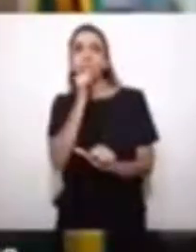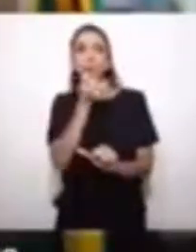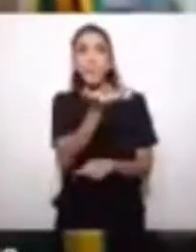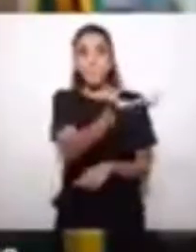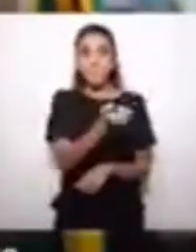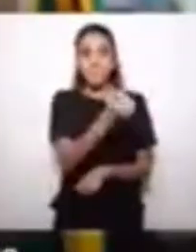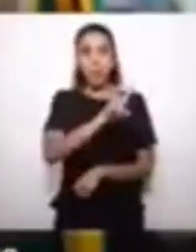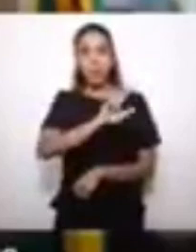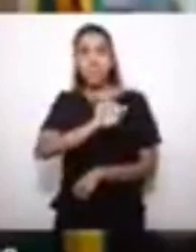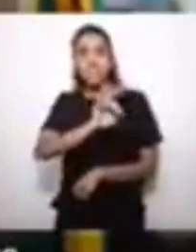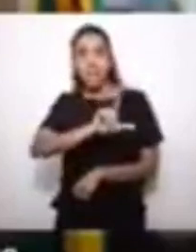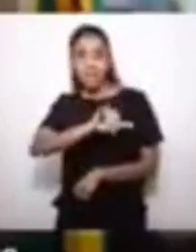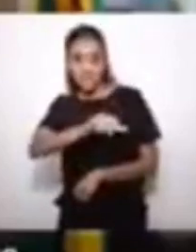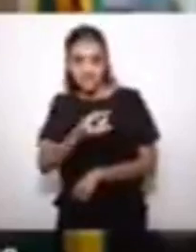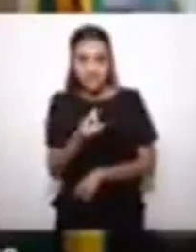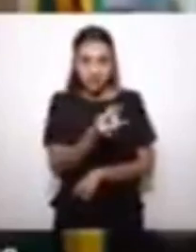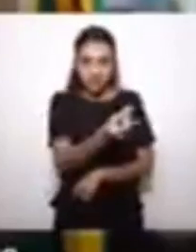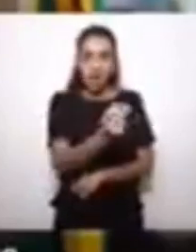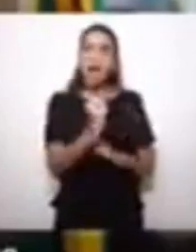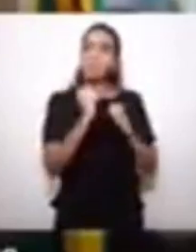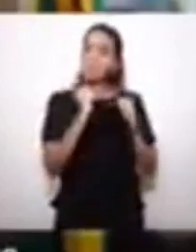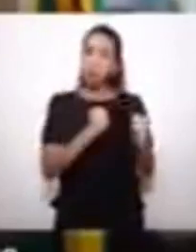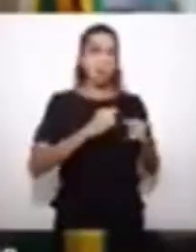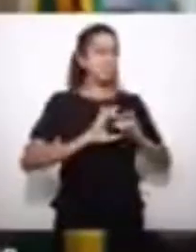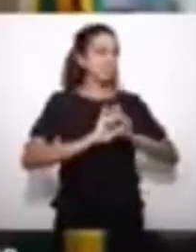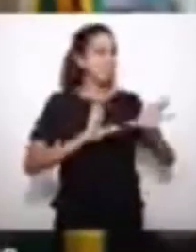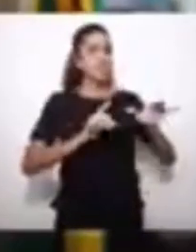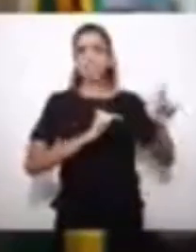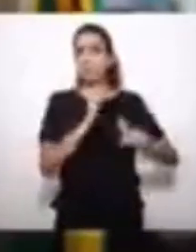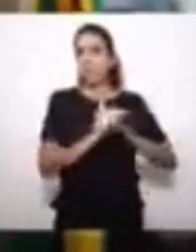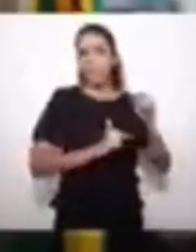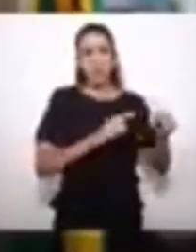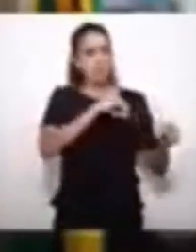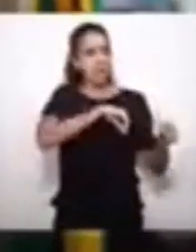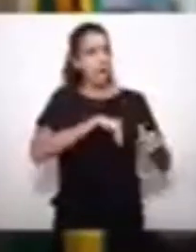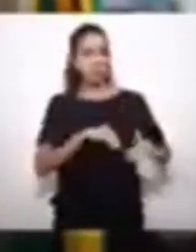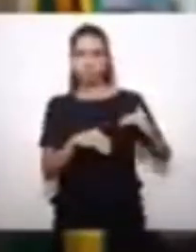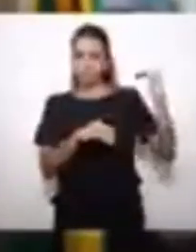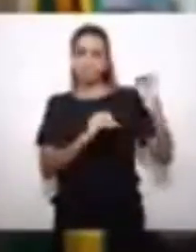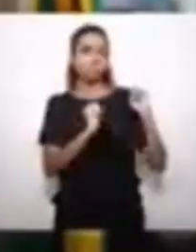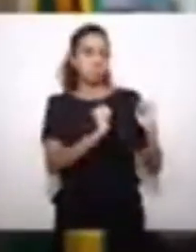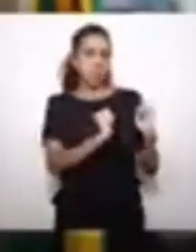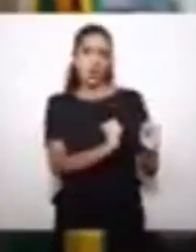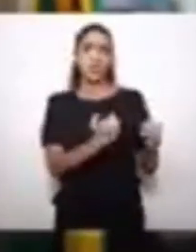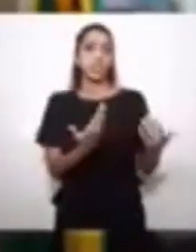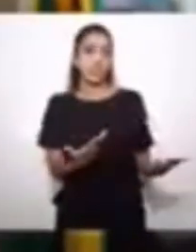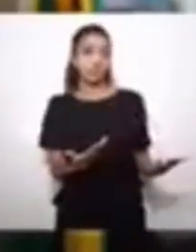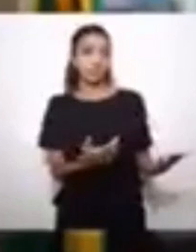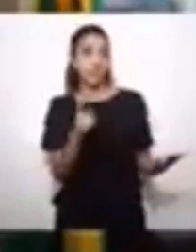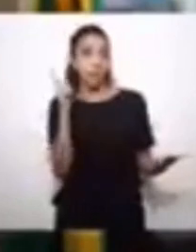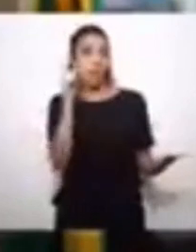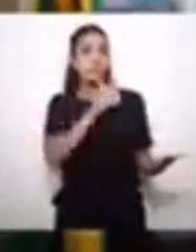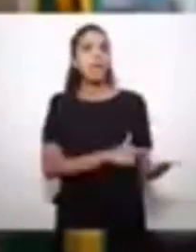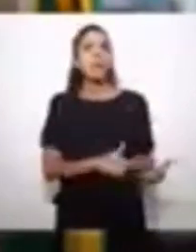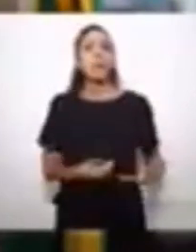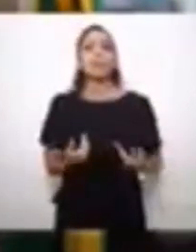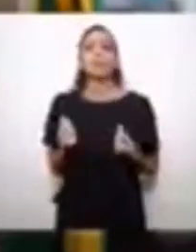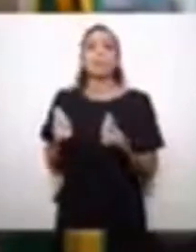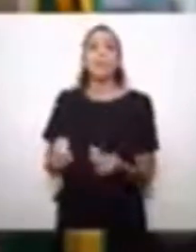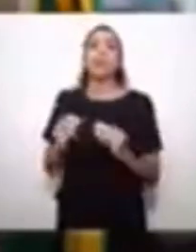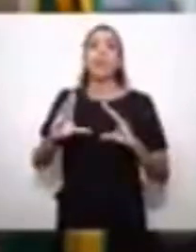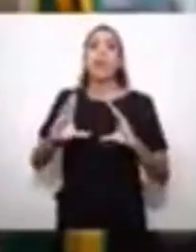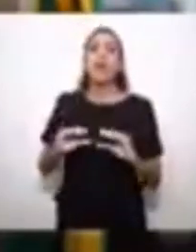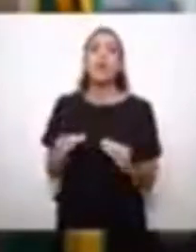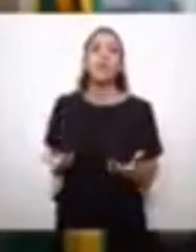para uma pensão vitalícia, ela pode ter um emprego, ela pode ter uma renda maior, que vai lhe possibilitar dar